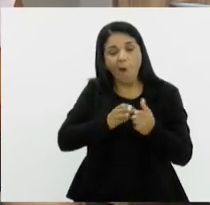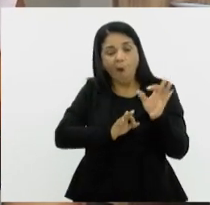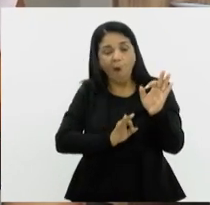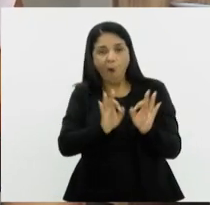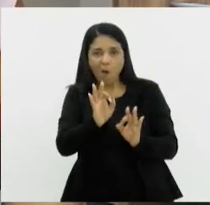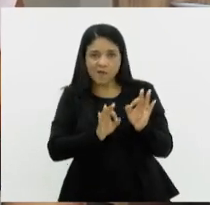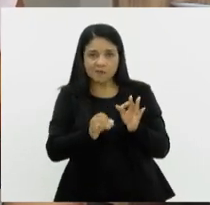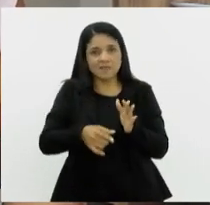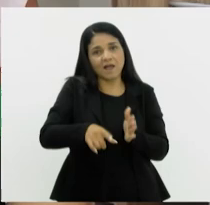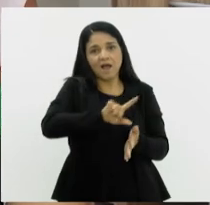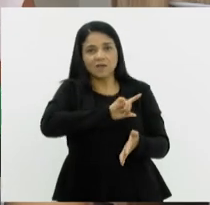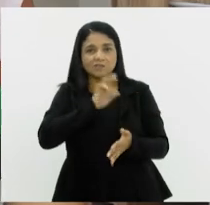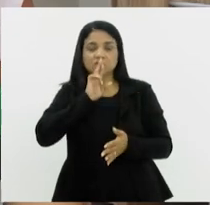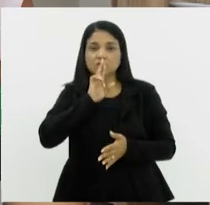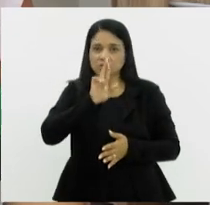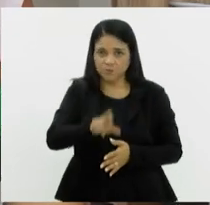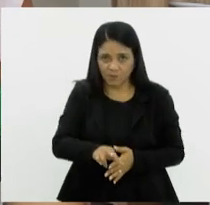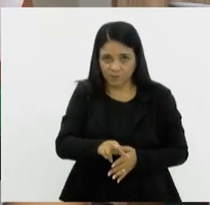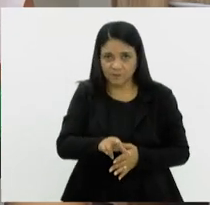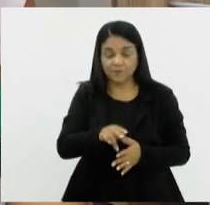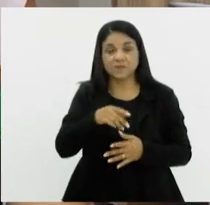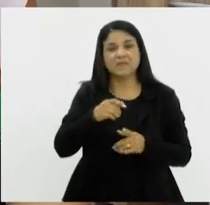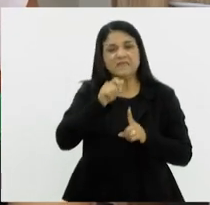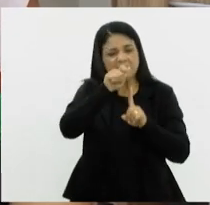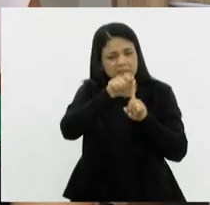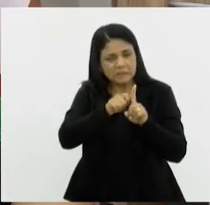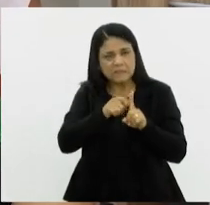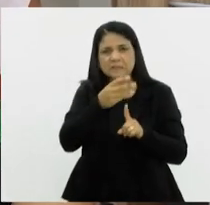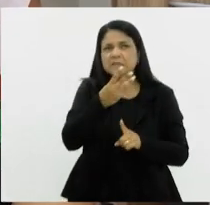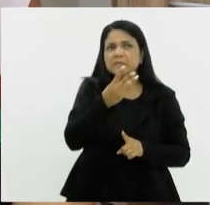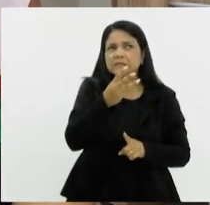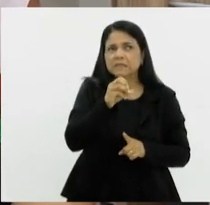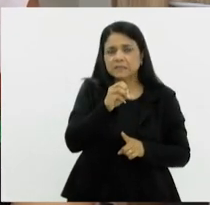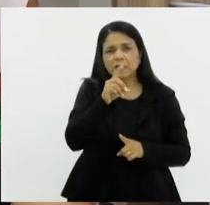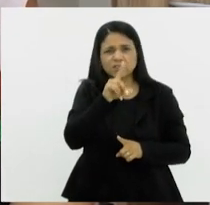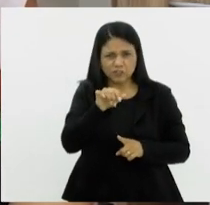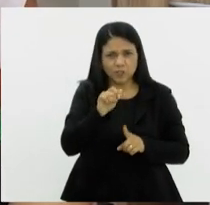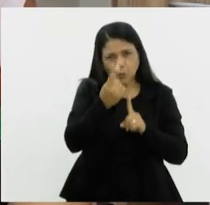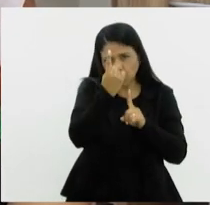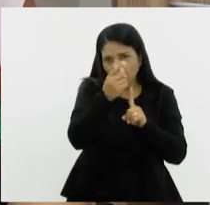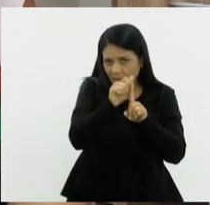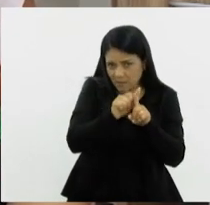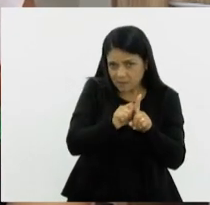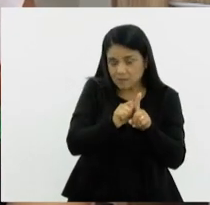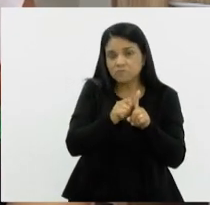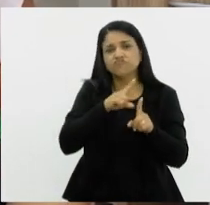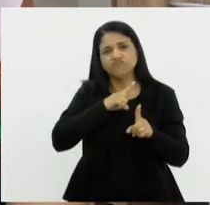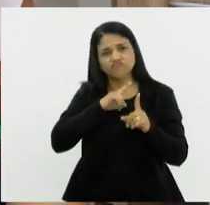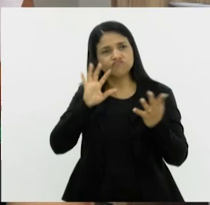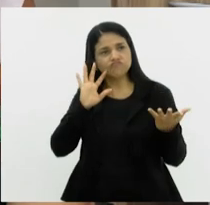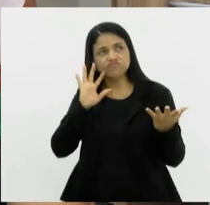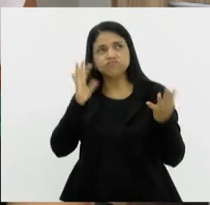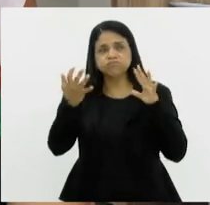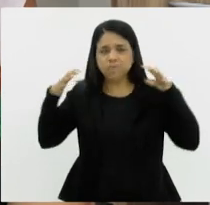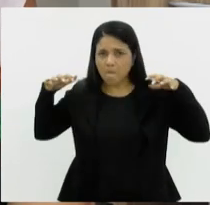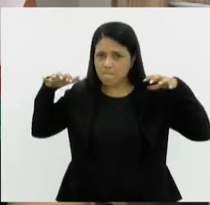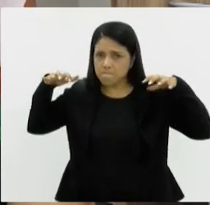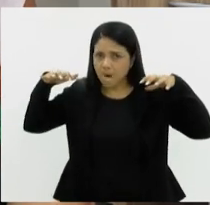mais rápida da resposta. Nos últimos 30 dias, nós tivemos eventos de